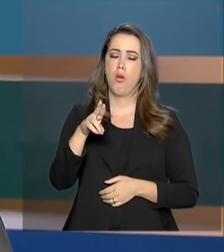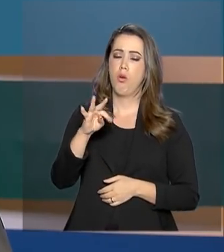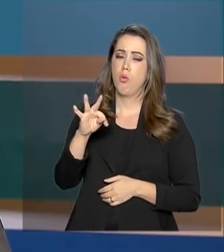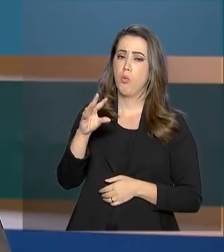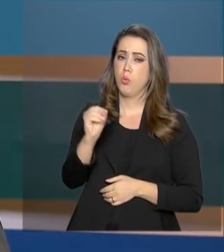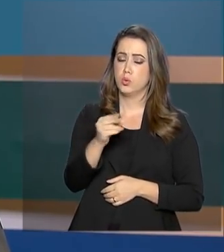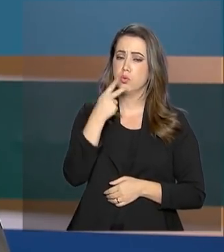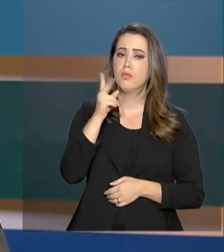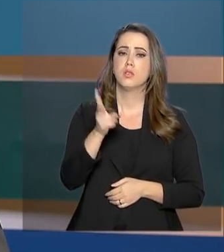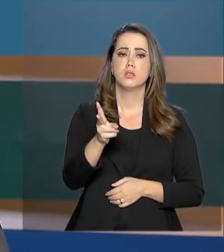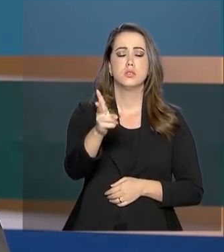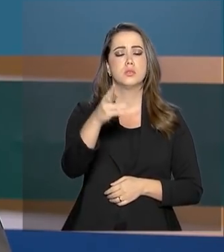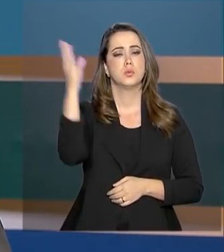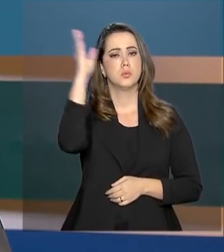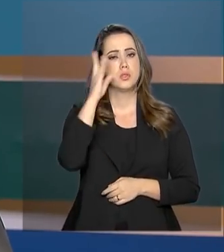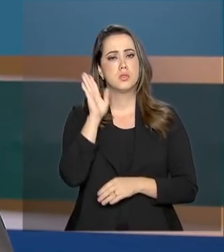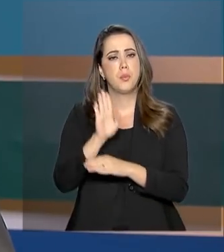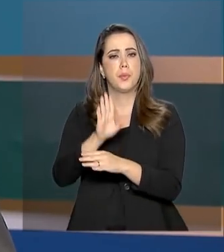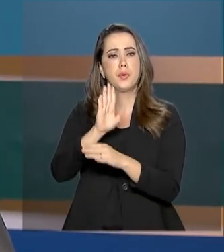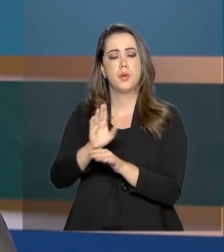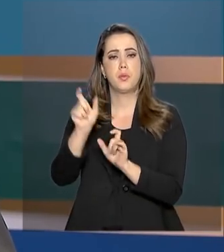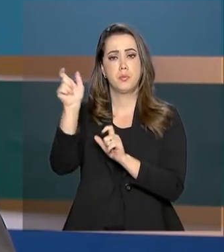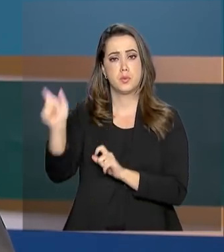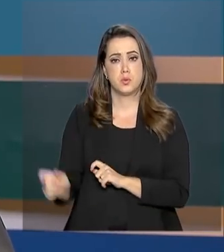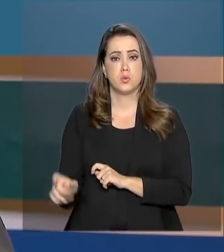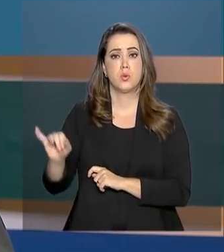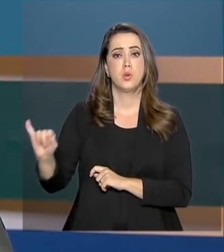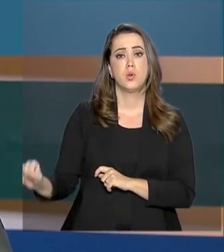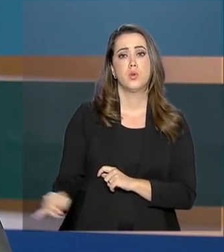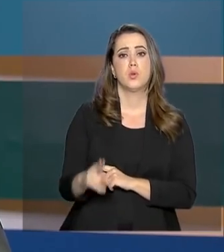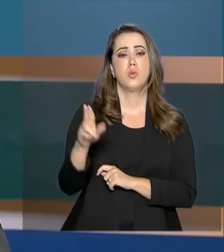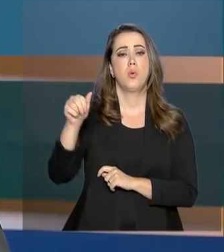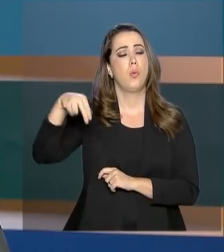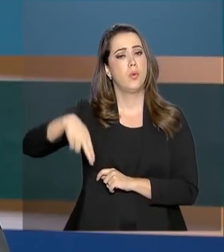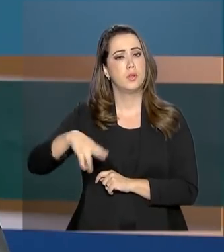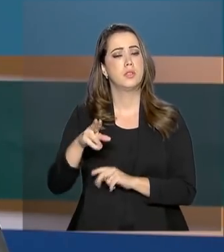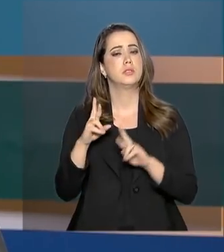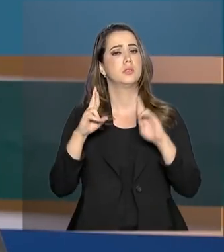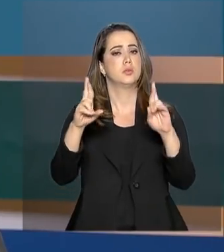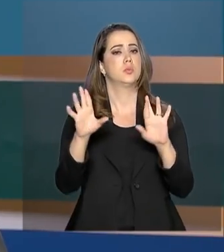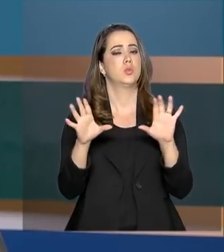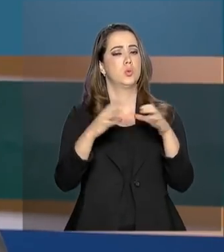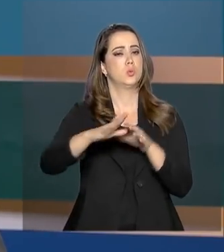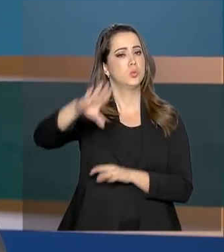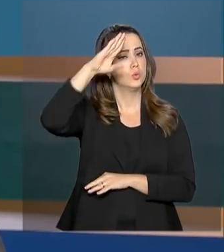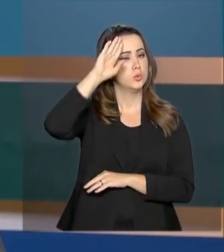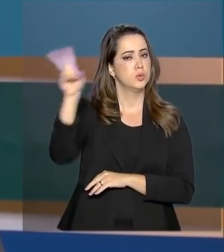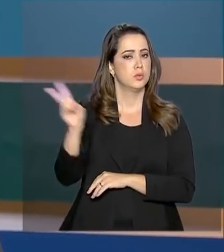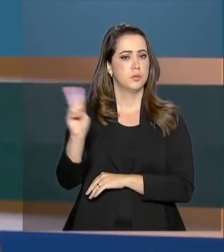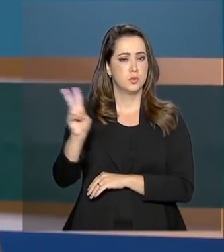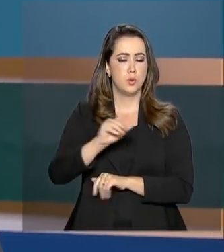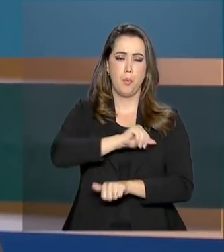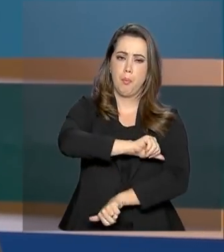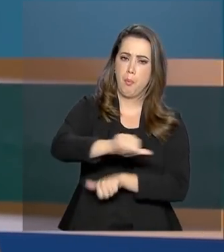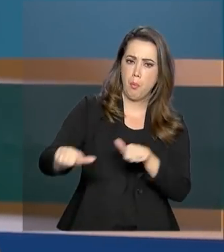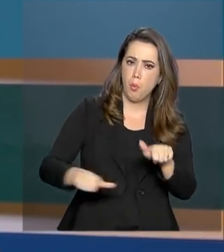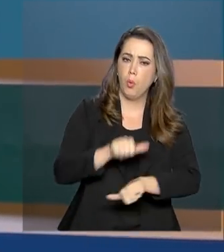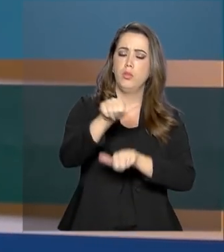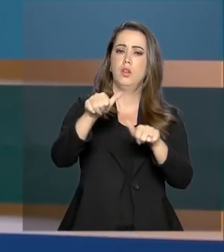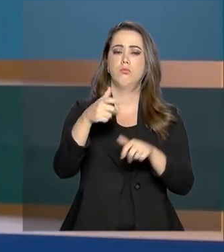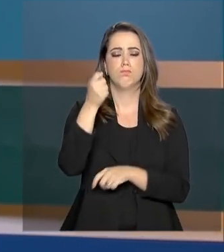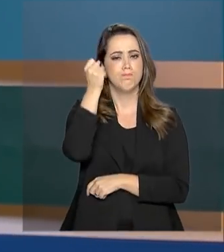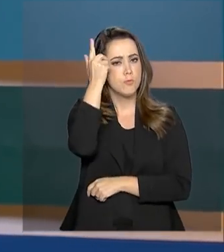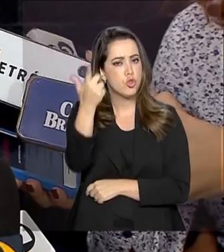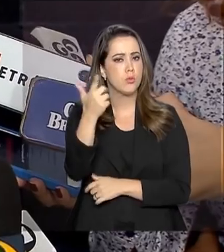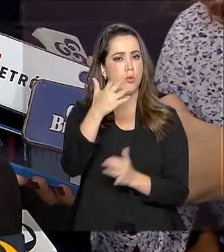O Brasil segue apoiando o presidente encarregado, Juan Guaidó, e espera que as Forças Armadas venezuelanas mudem de posição.